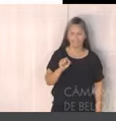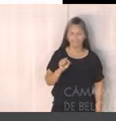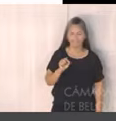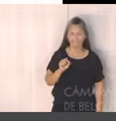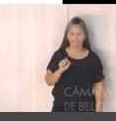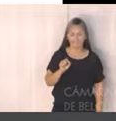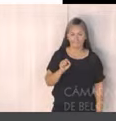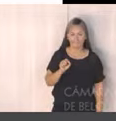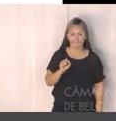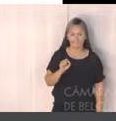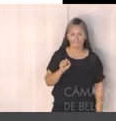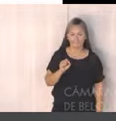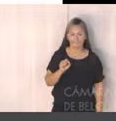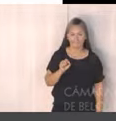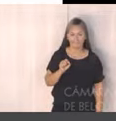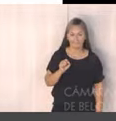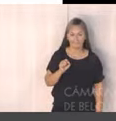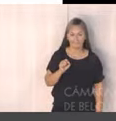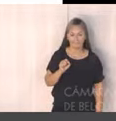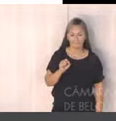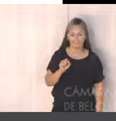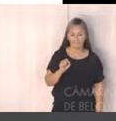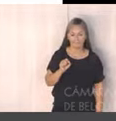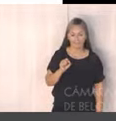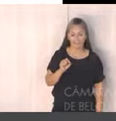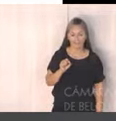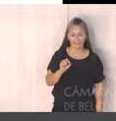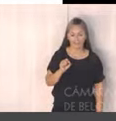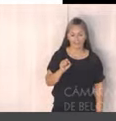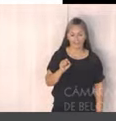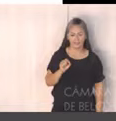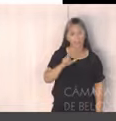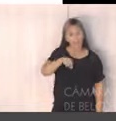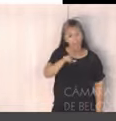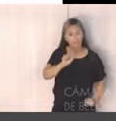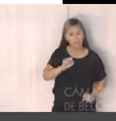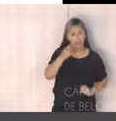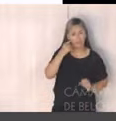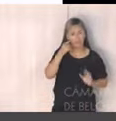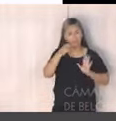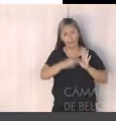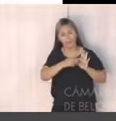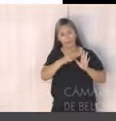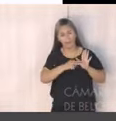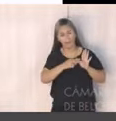participando da audiência, e eles mesmos podem tirar alguma dúvida,